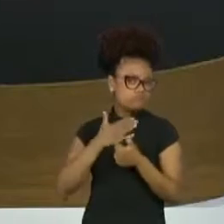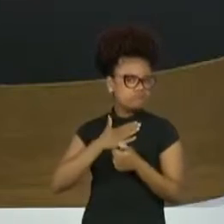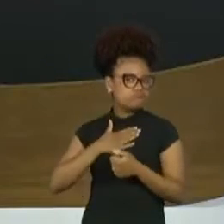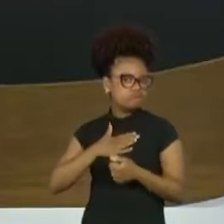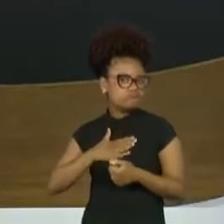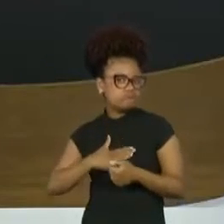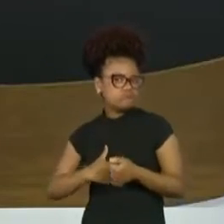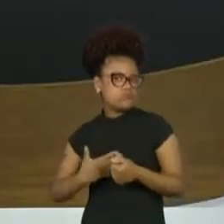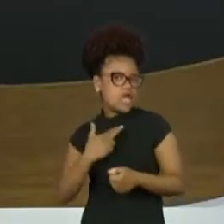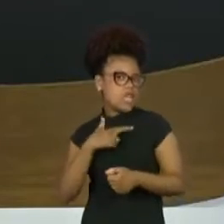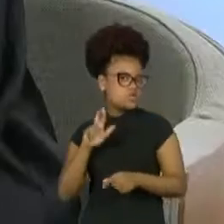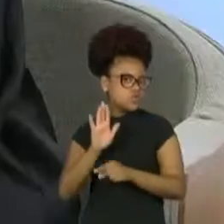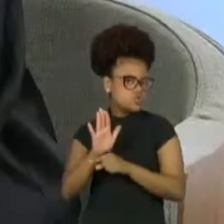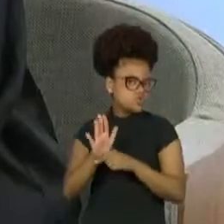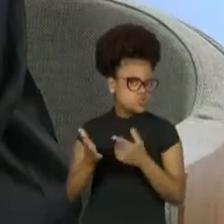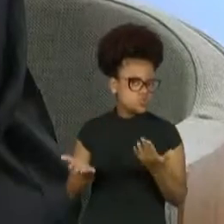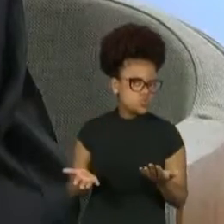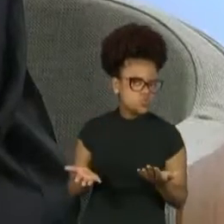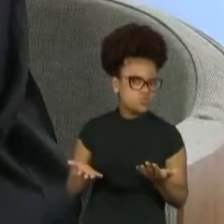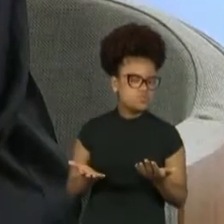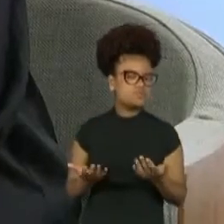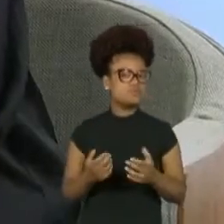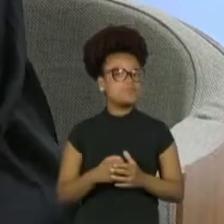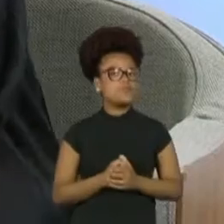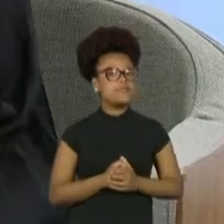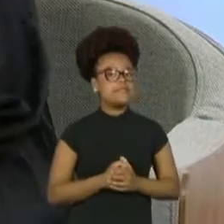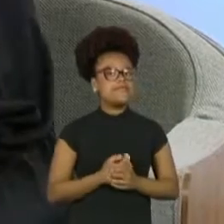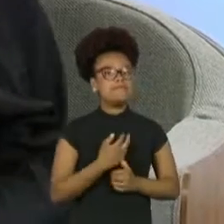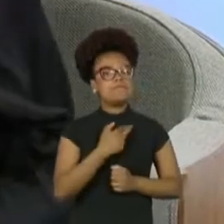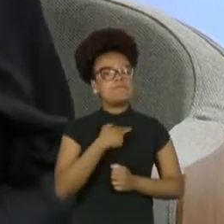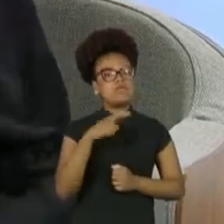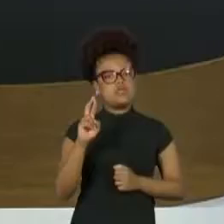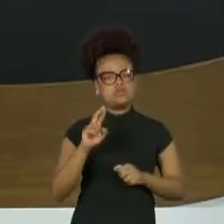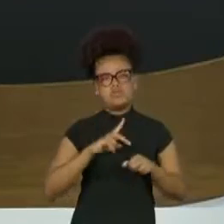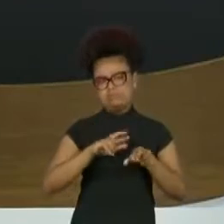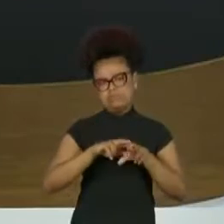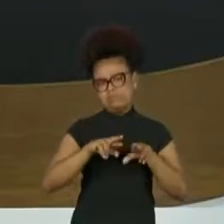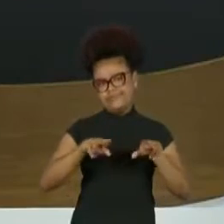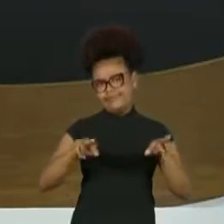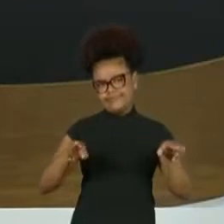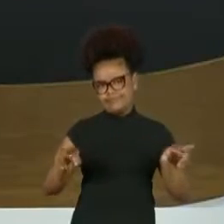Você tem algum tipo Vera, eu já passei por todas que você possa imaginar.